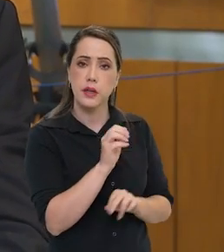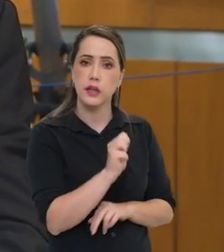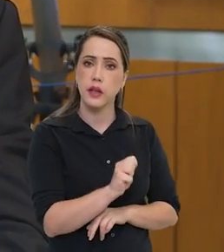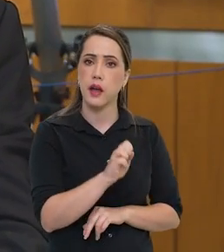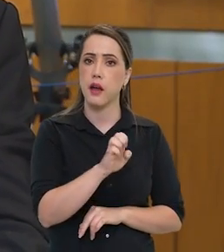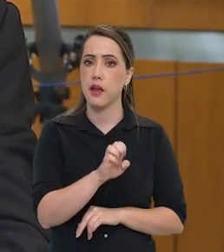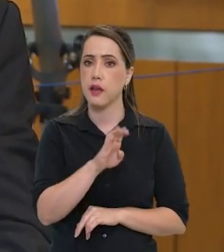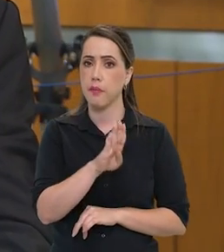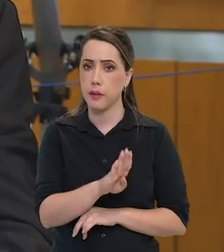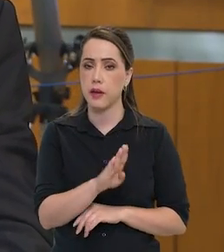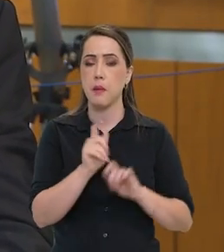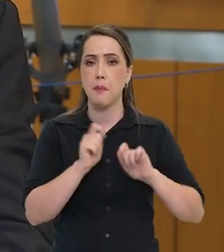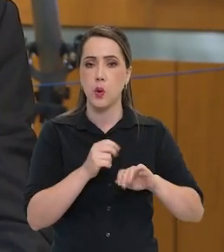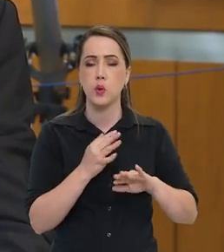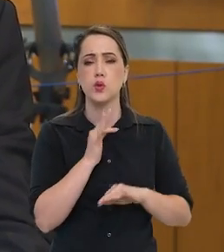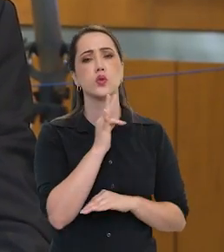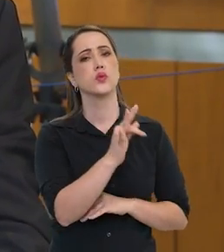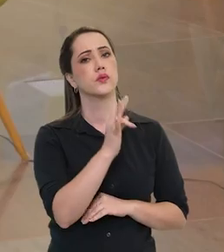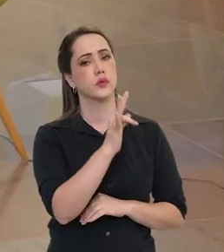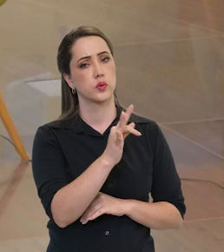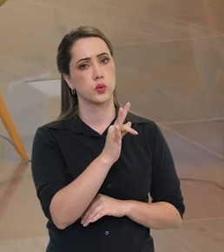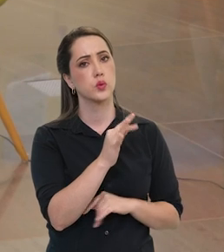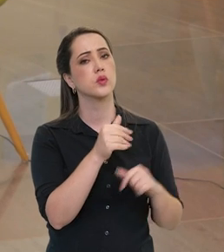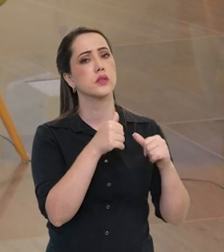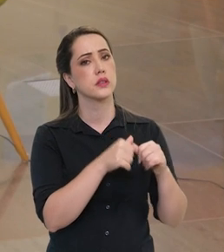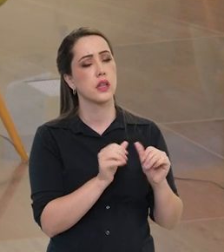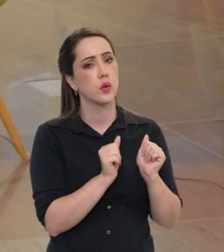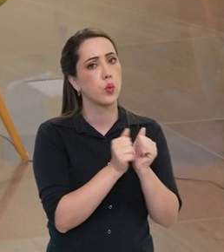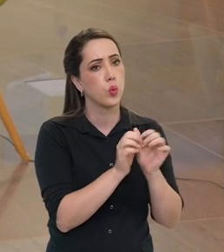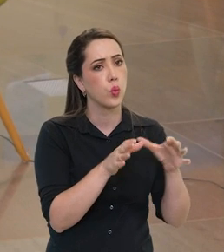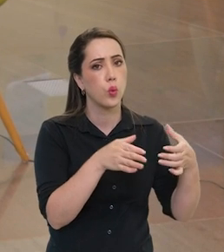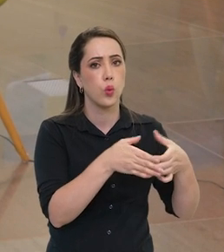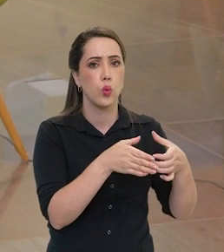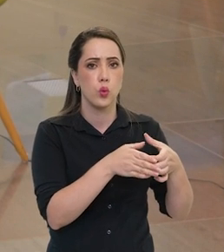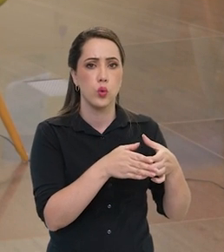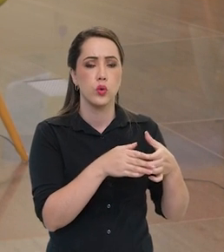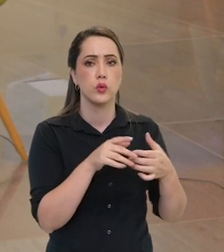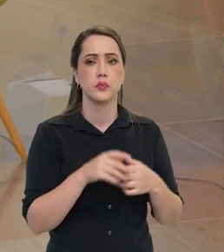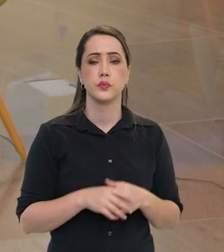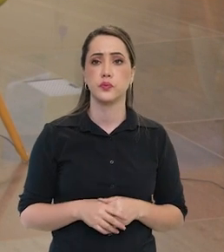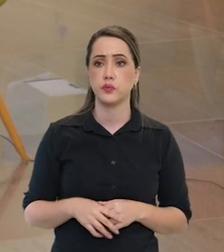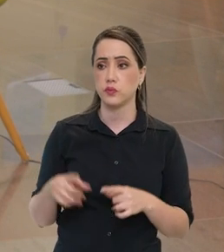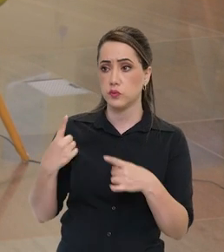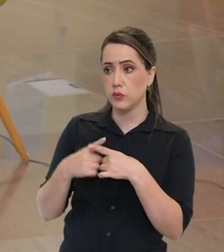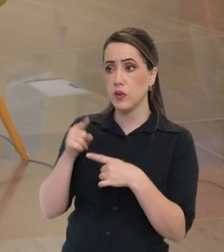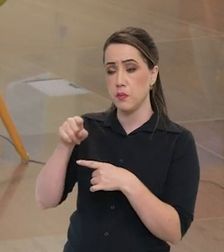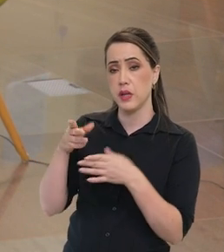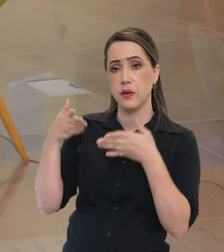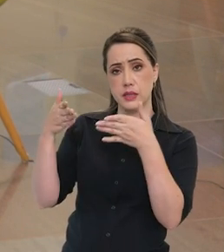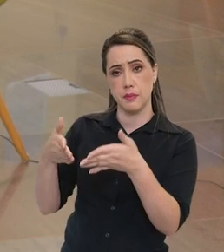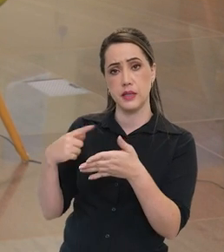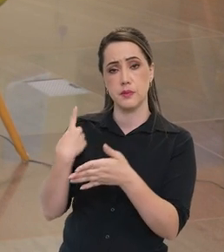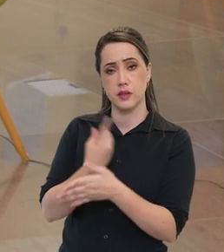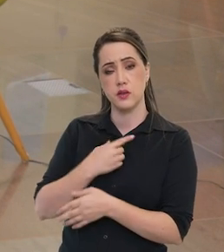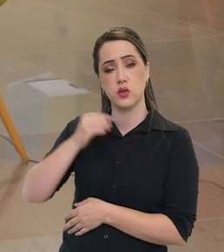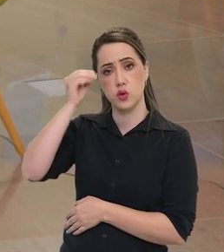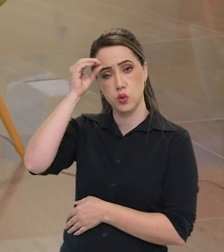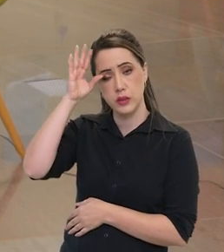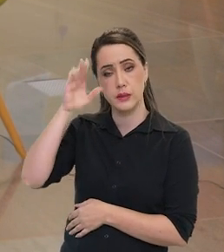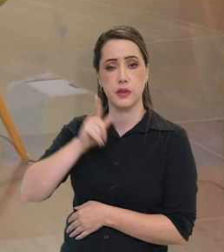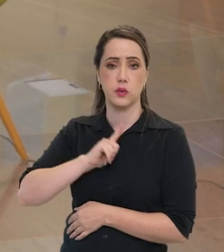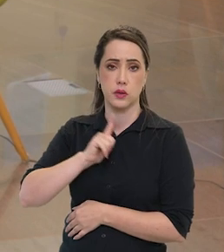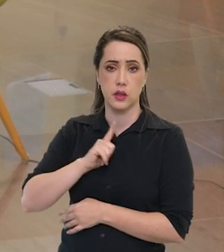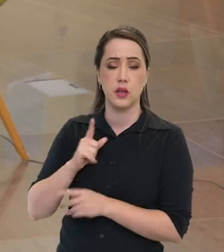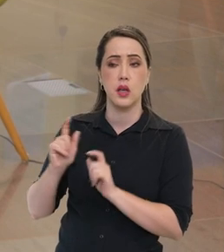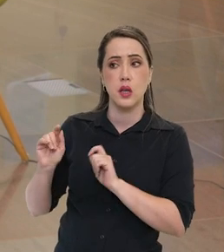esteja e possa estar no futuro dentro desse quadro. Porque com essa participação a gente adquire conhecimento também.